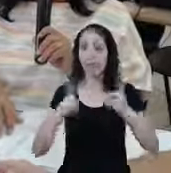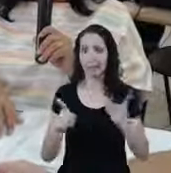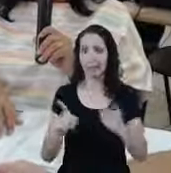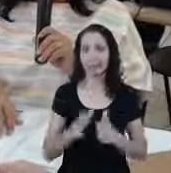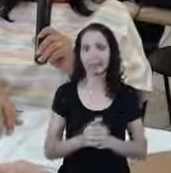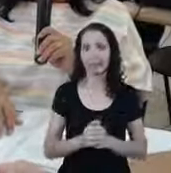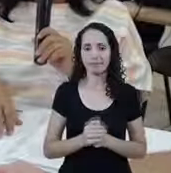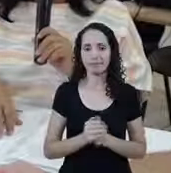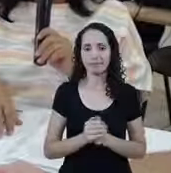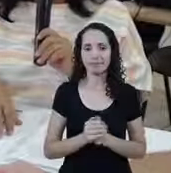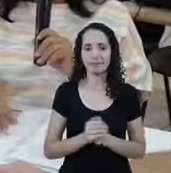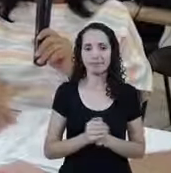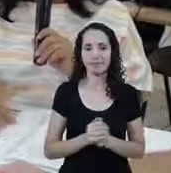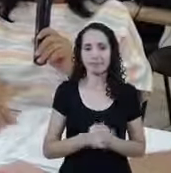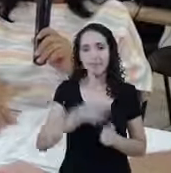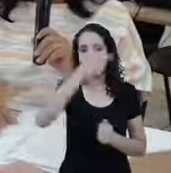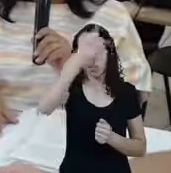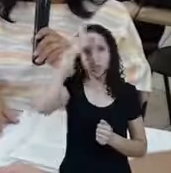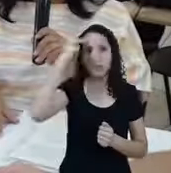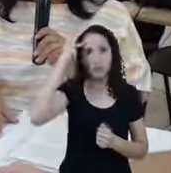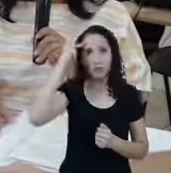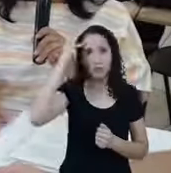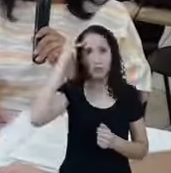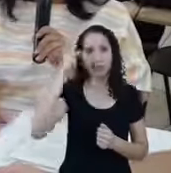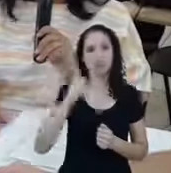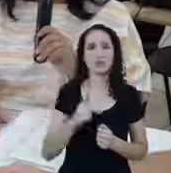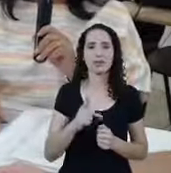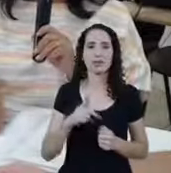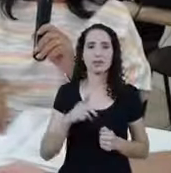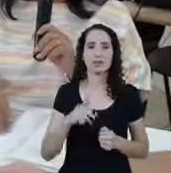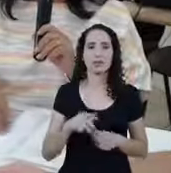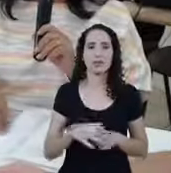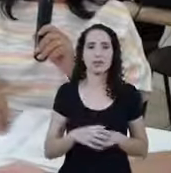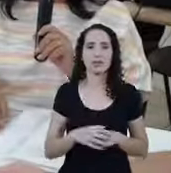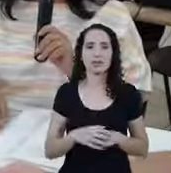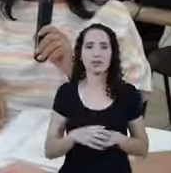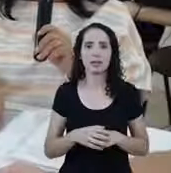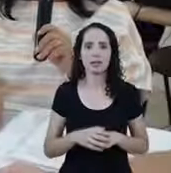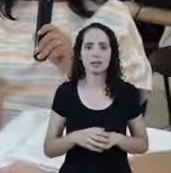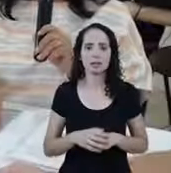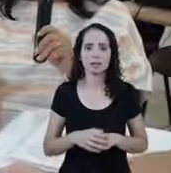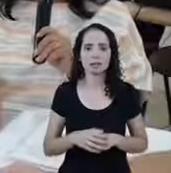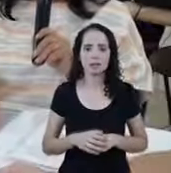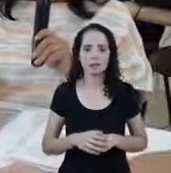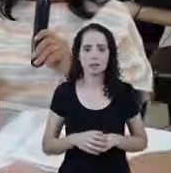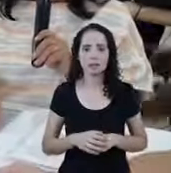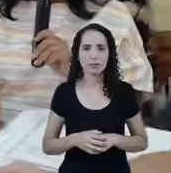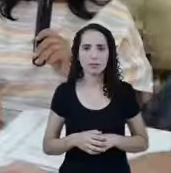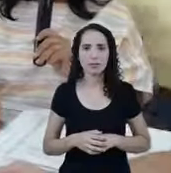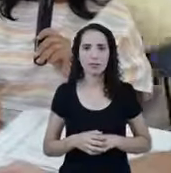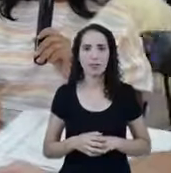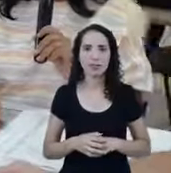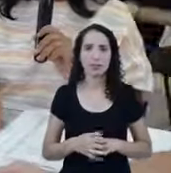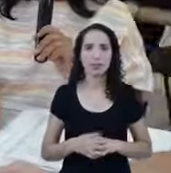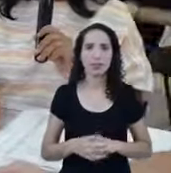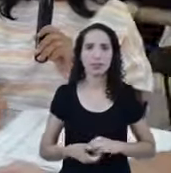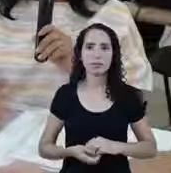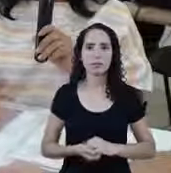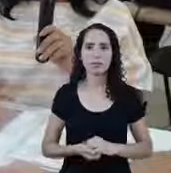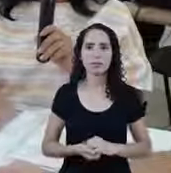foi estendido também as pessoas que estão com pendência de pedido